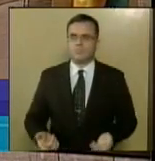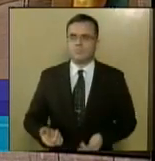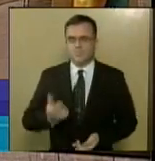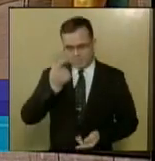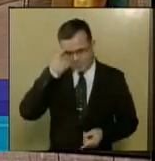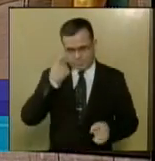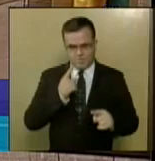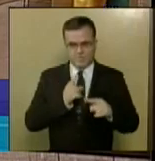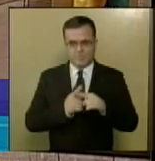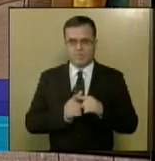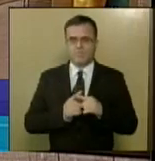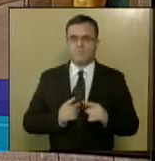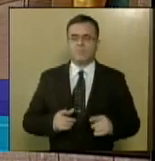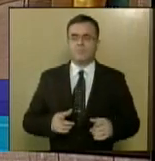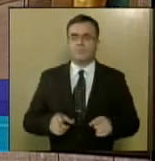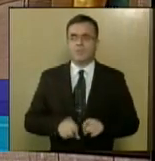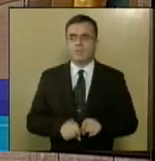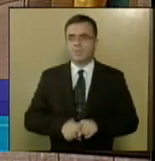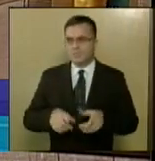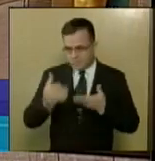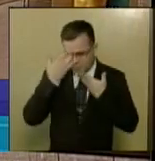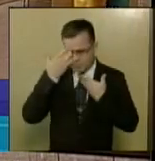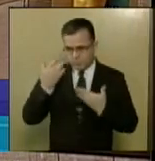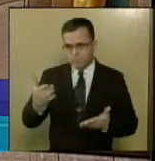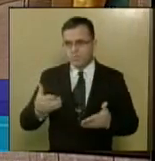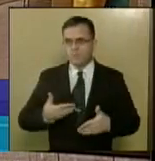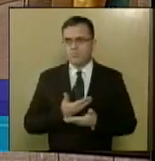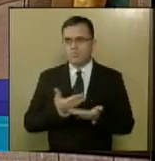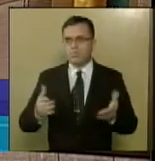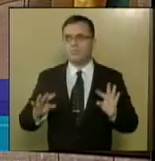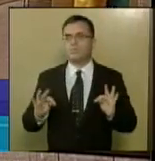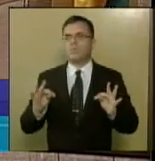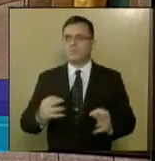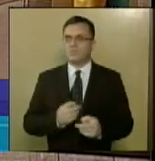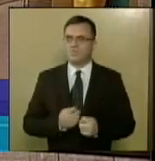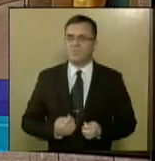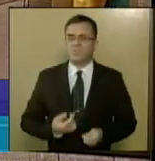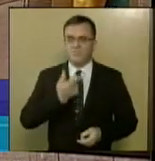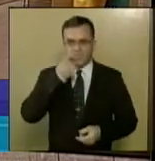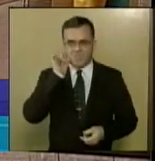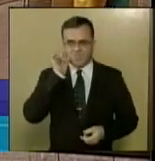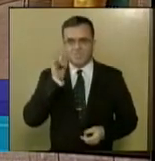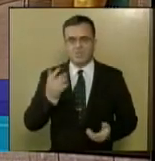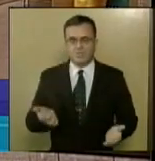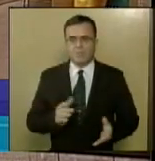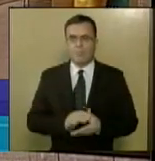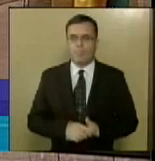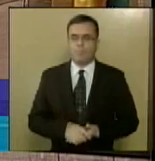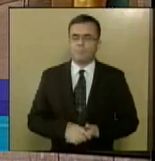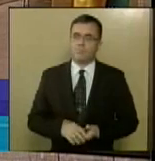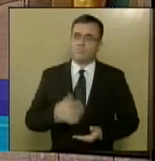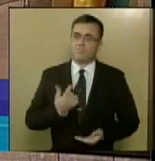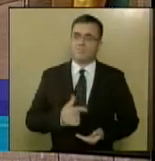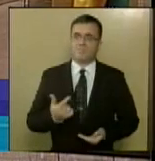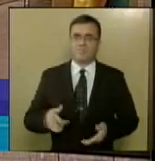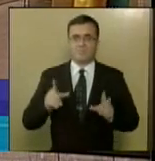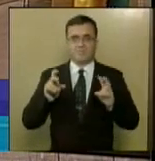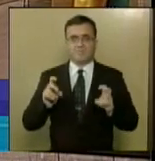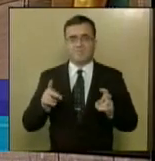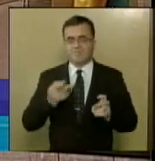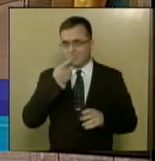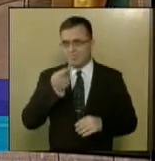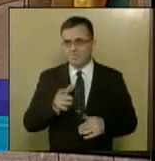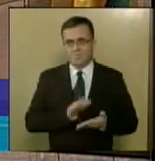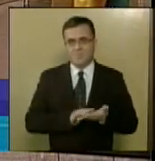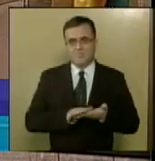Finalizando, agradeceu também a todos os amigos que manifestaram carinho e atenção à sua pessoa pelo dia de ontem. Não houve matéria ser lida na ordem do dia.